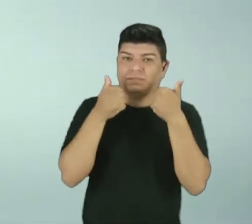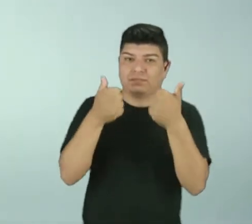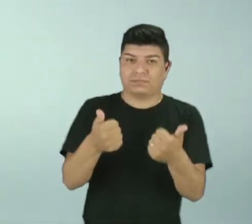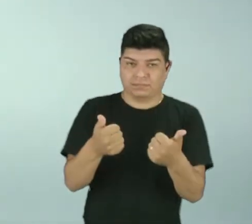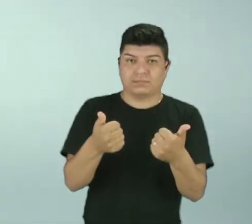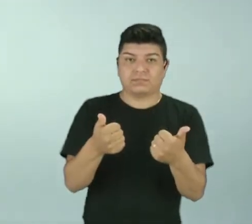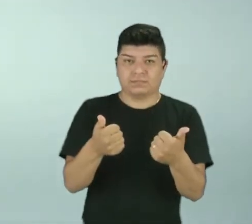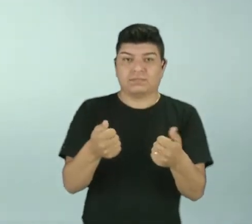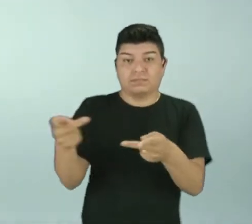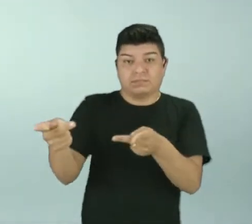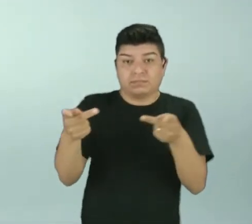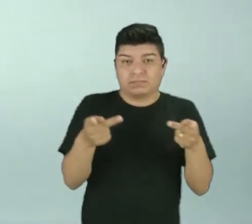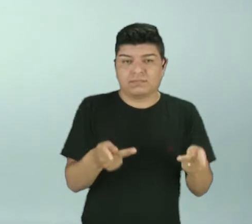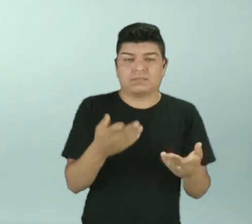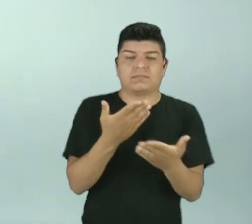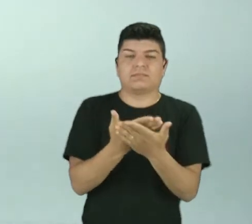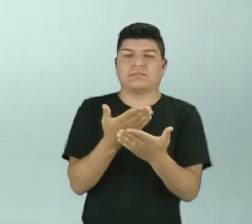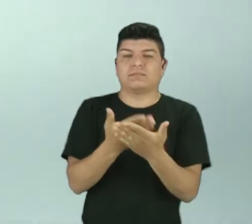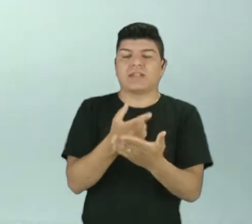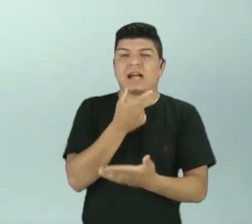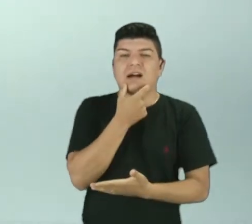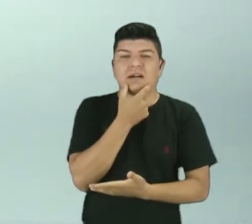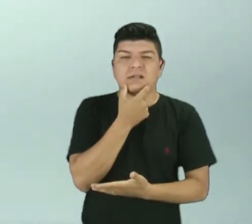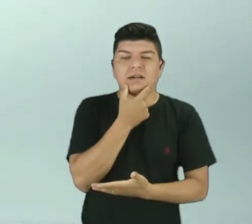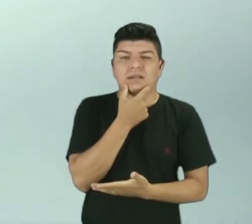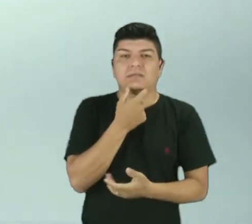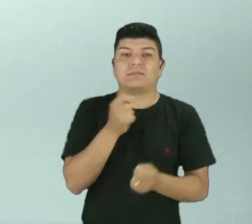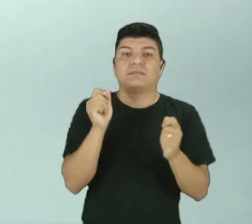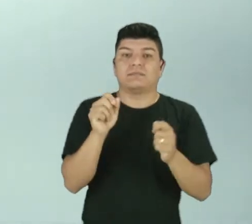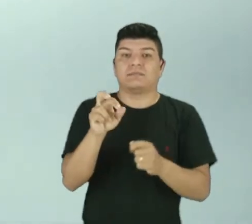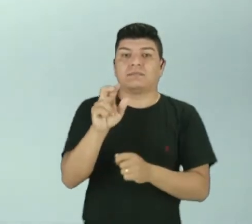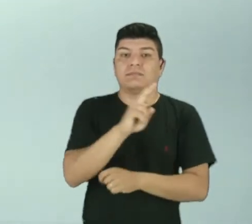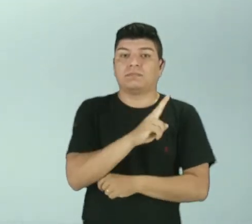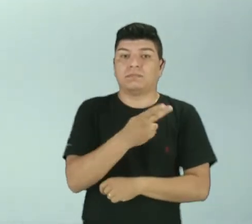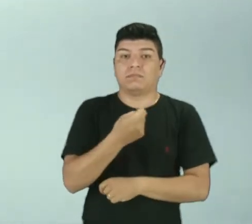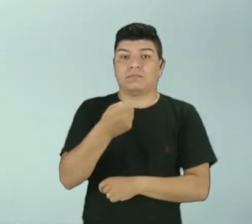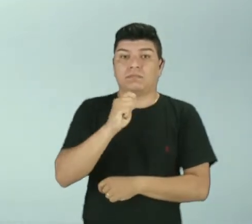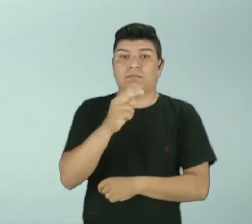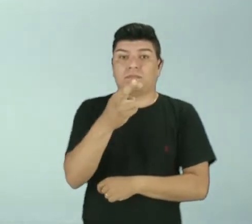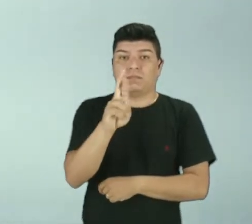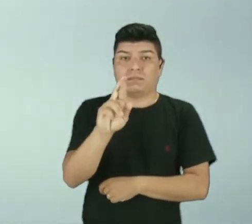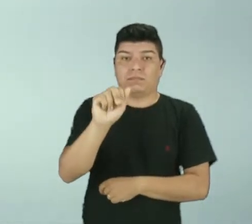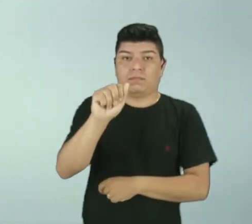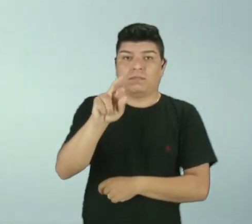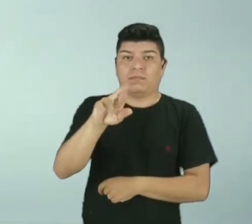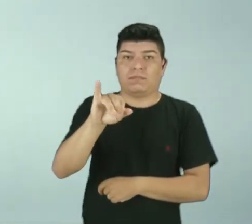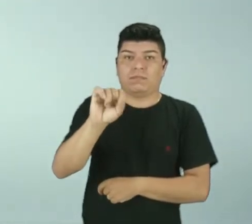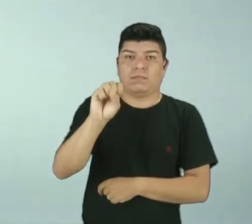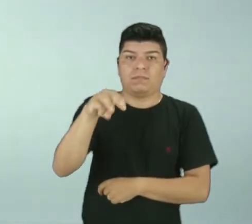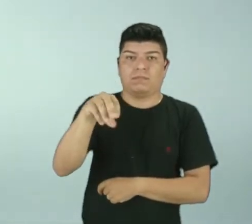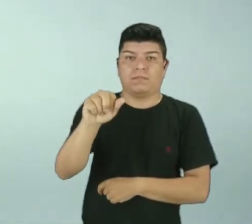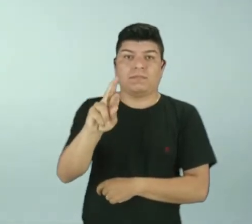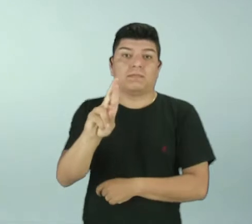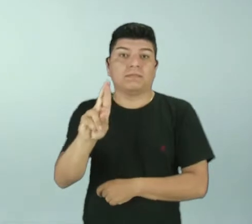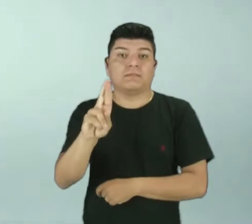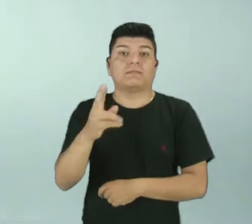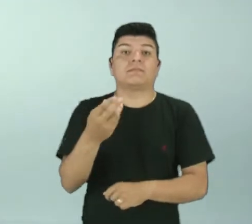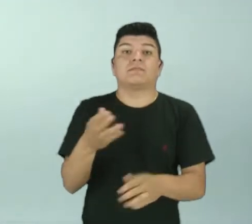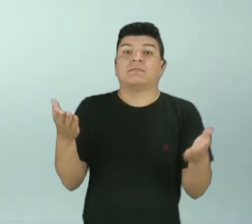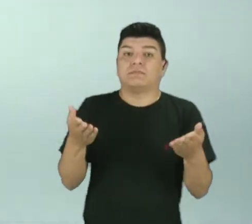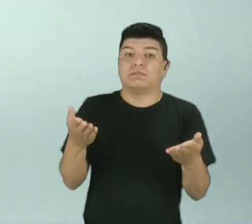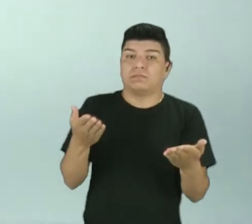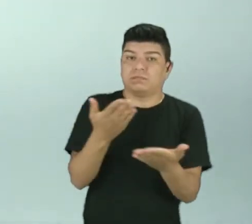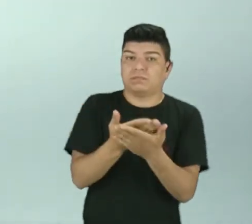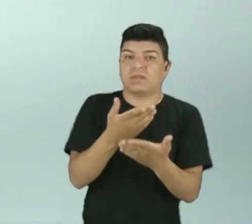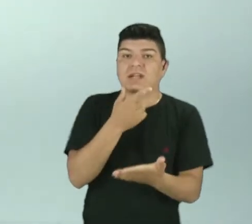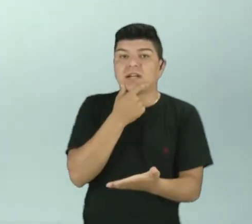vocês? Bem-vindos à nossa aula de inglês. Meu nome é Harismar e hoje nós vamos ter uma aula de língua inglesa do terceiro ano